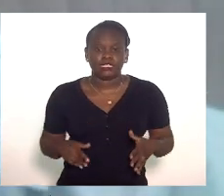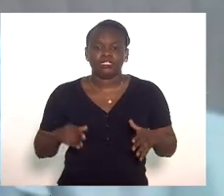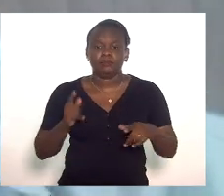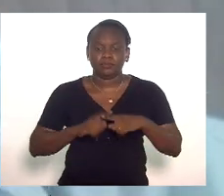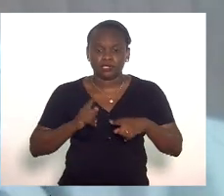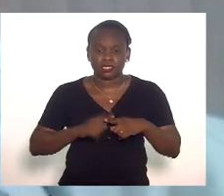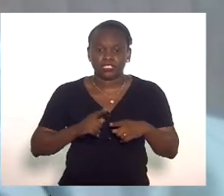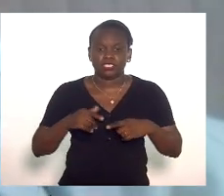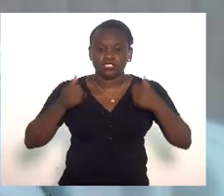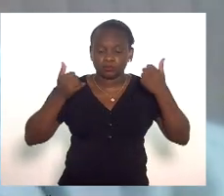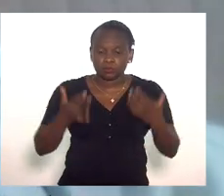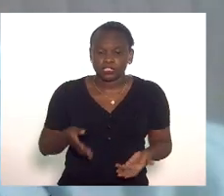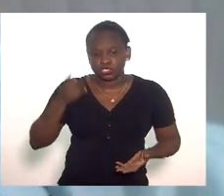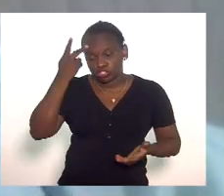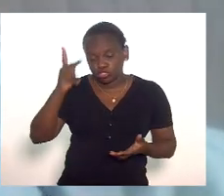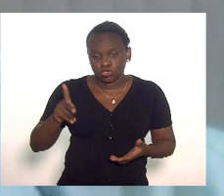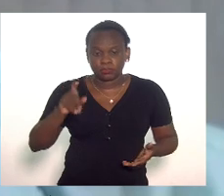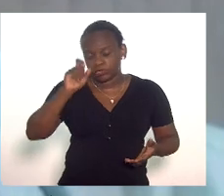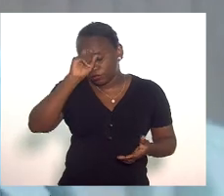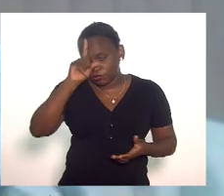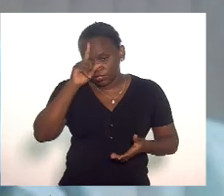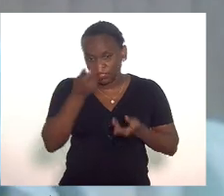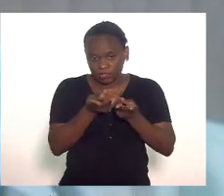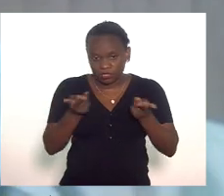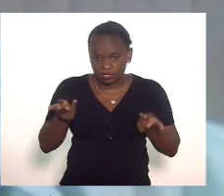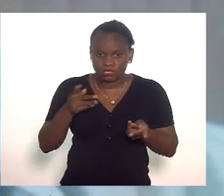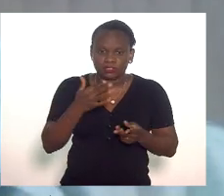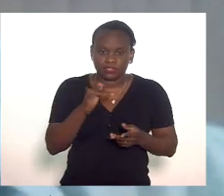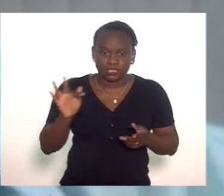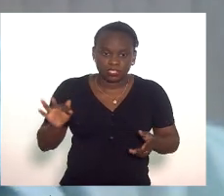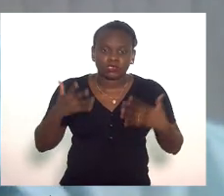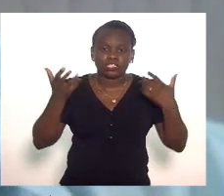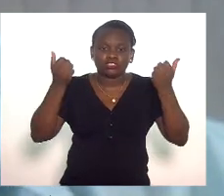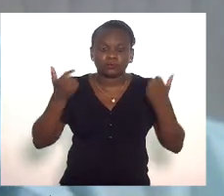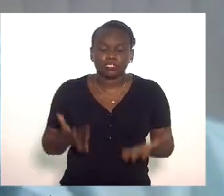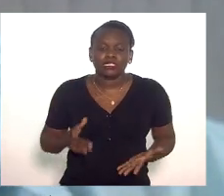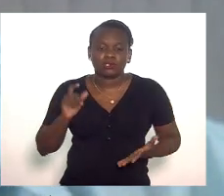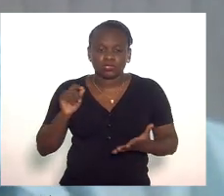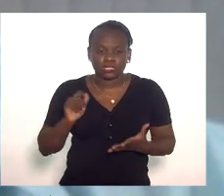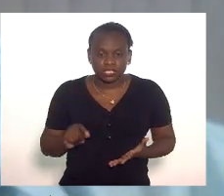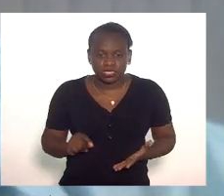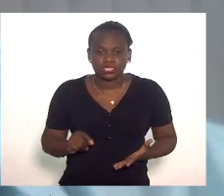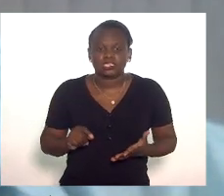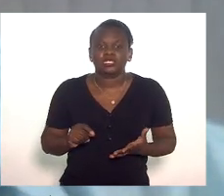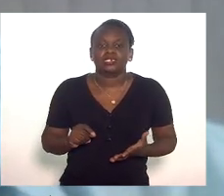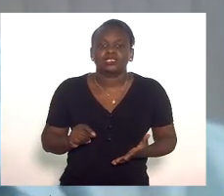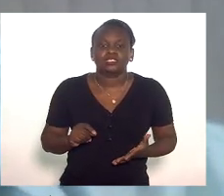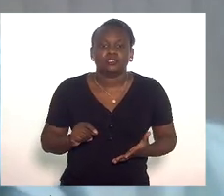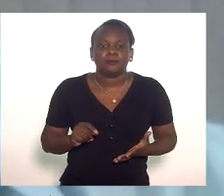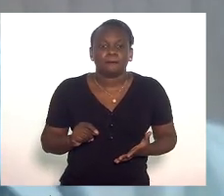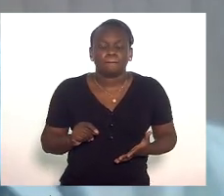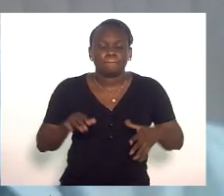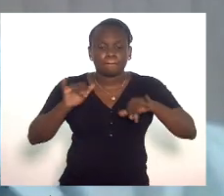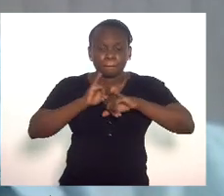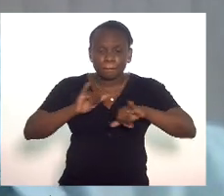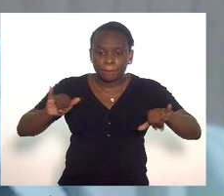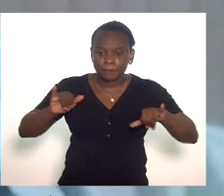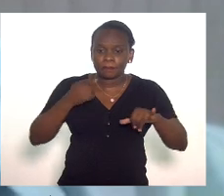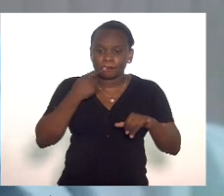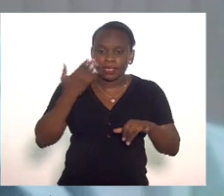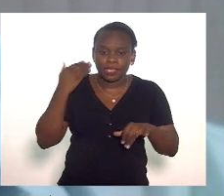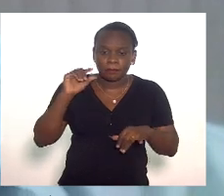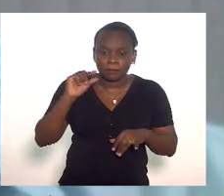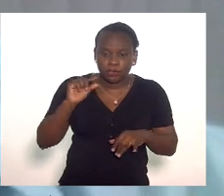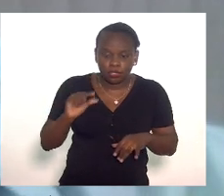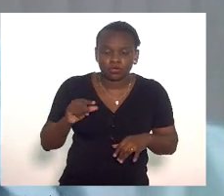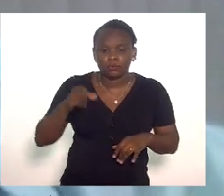a questão dos leitos federais eu gostaria de dizer um pouco do que foi anunciado agora há pouco